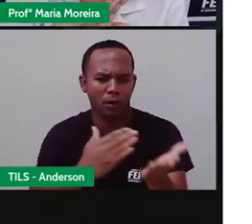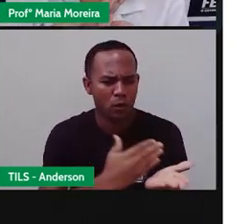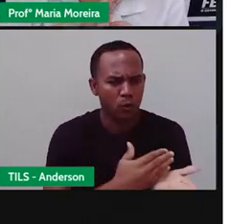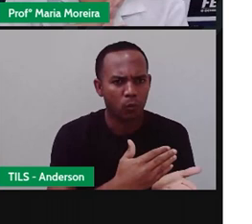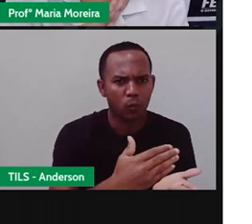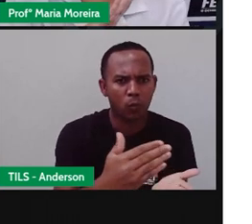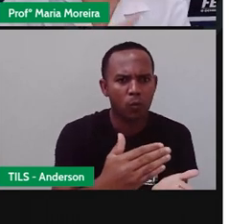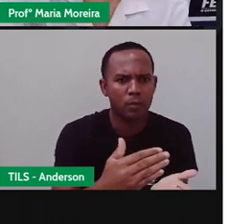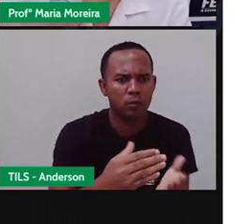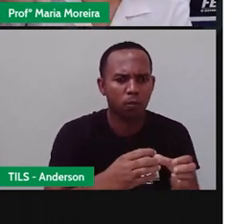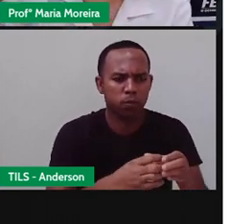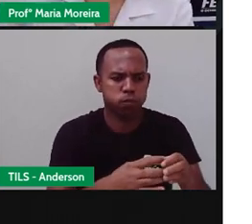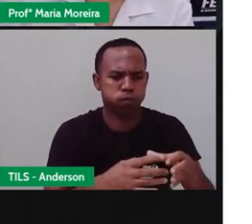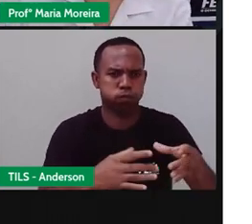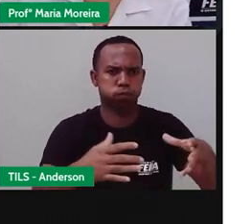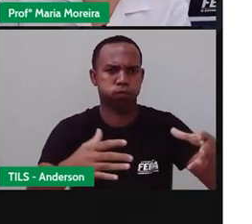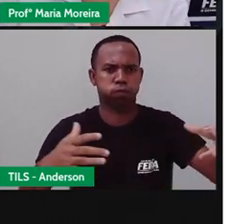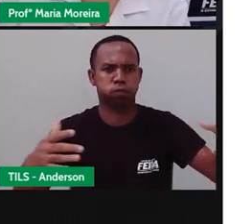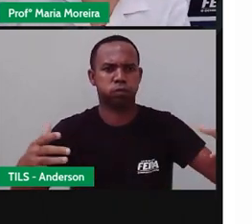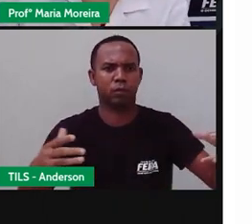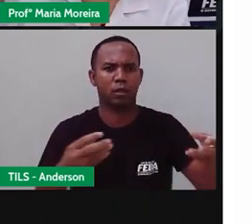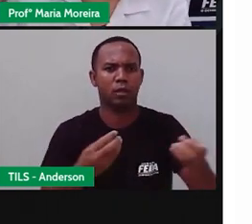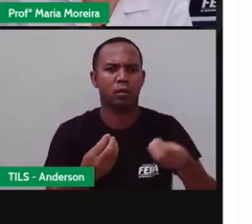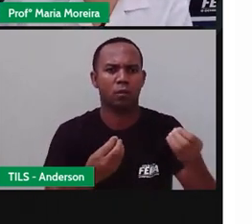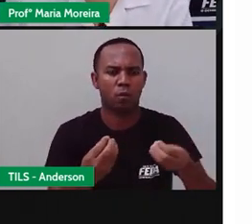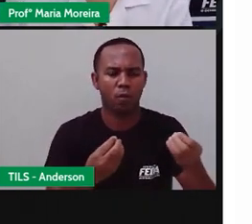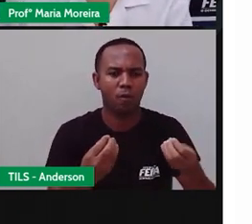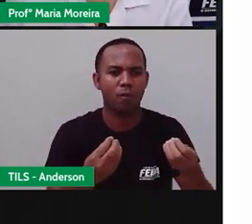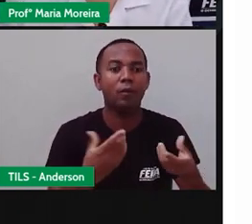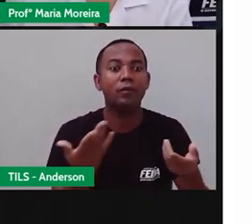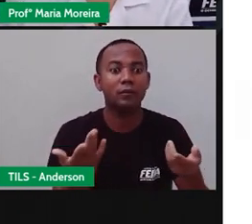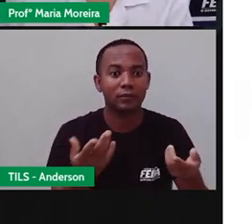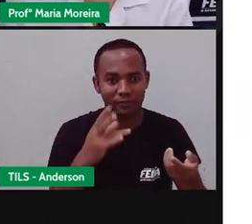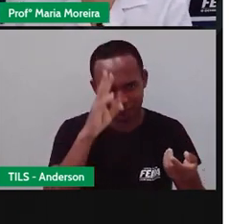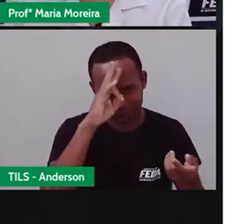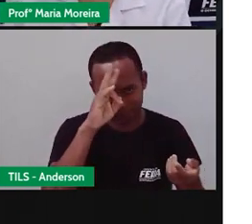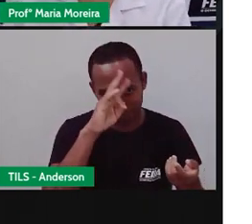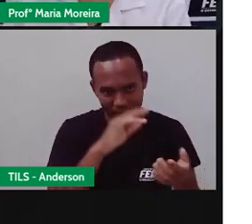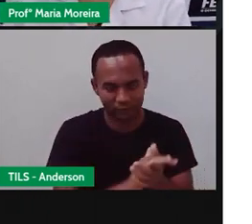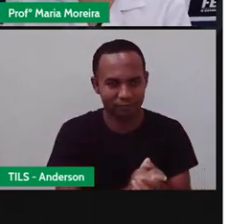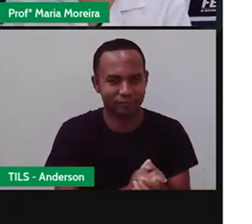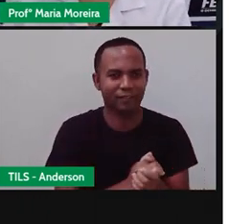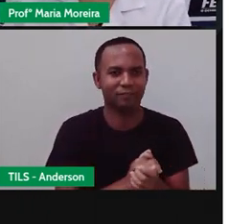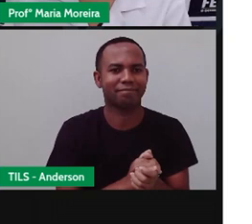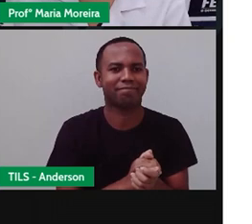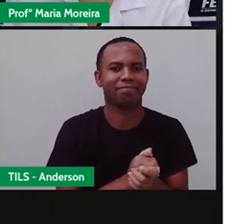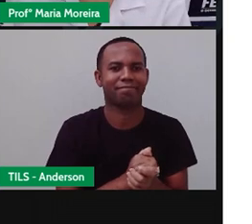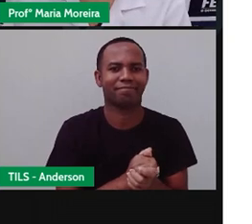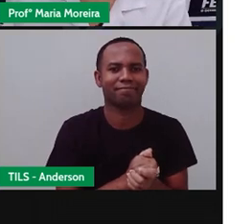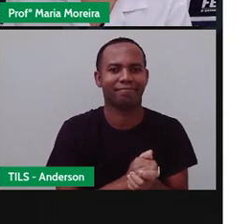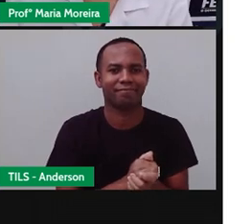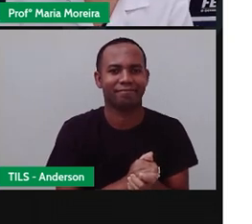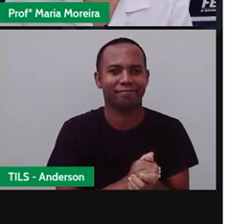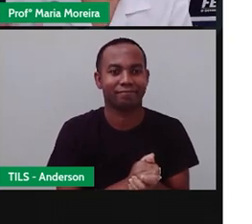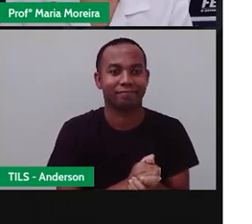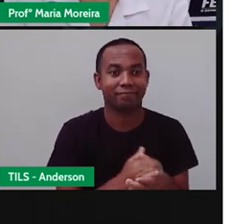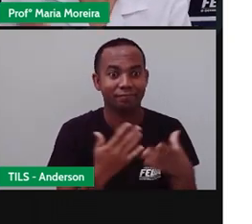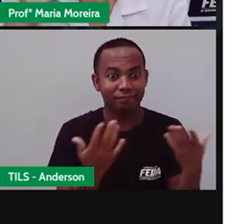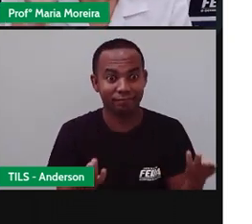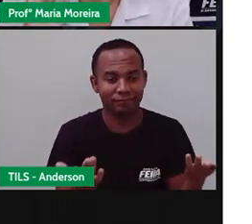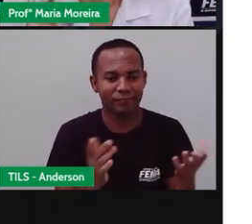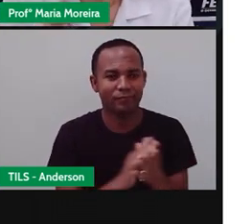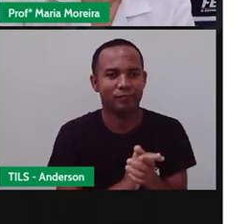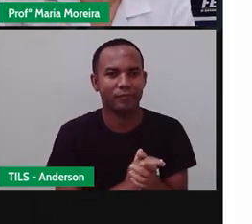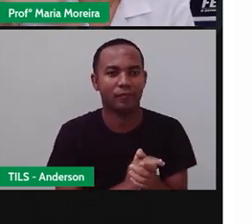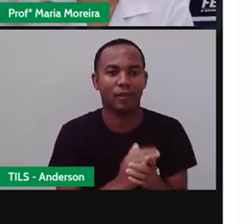agora, recente. Não dá nem tempo de vocês terem esquecido. Por favor, né? Você já esqueceu, Anderson? Ah, bom. Pois é.